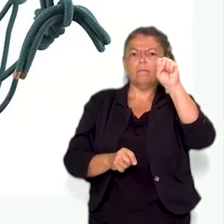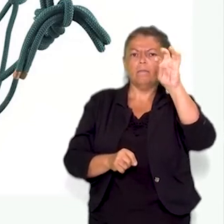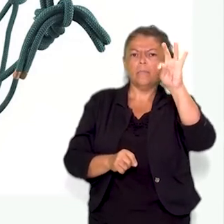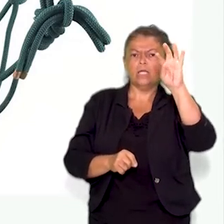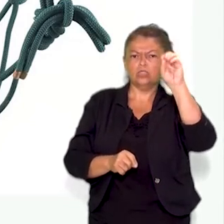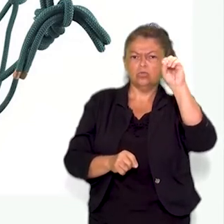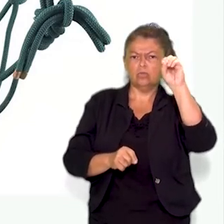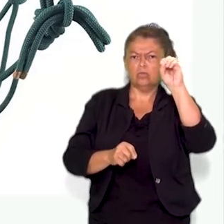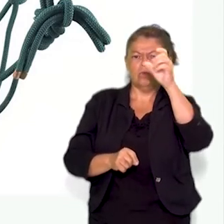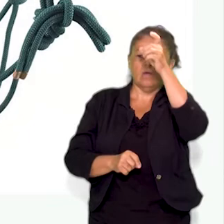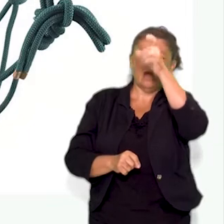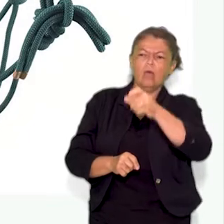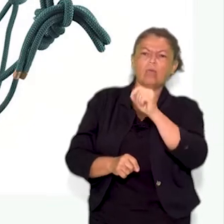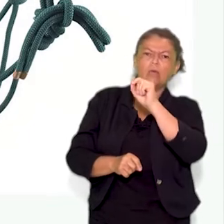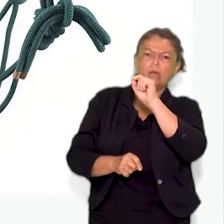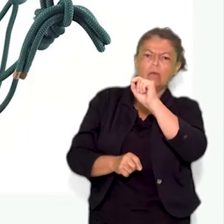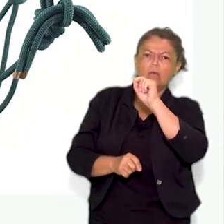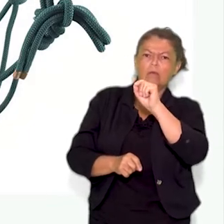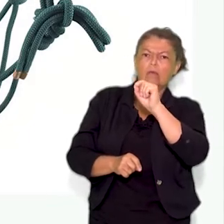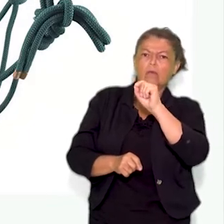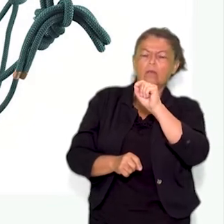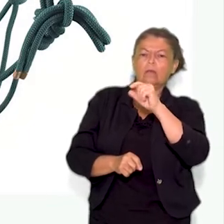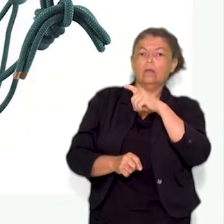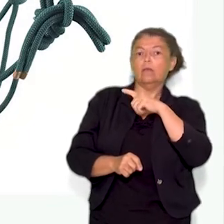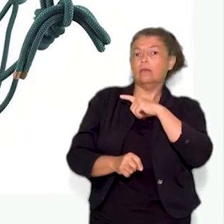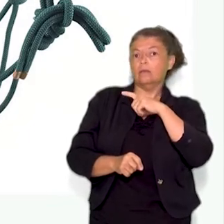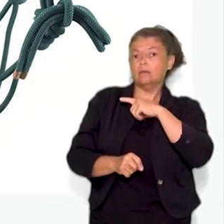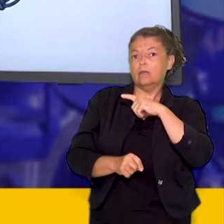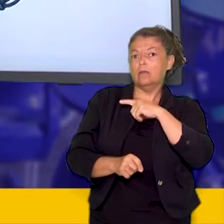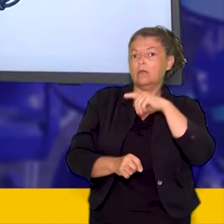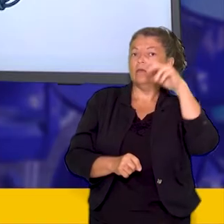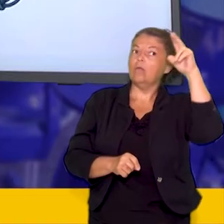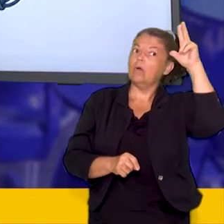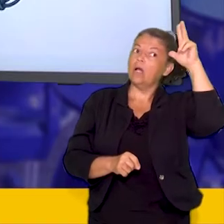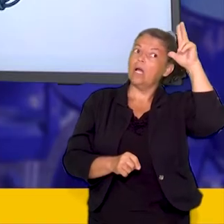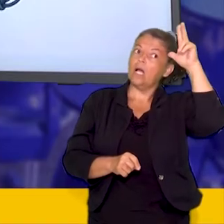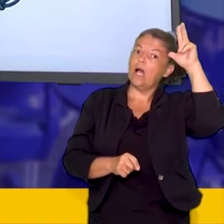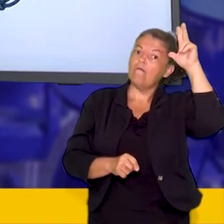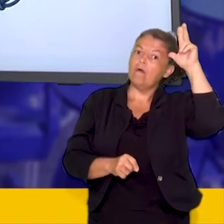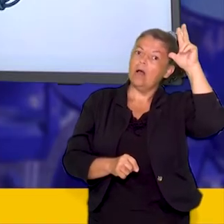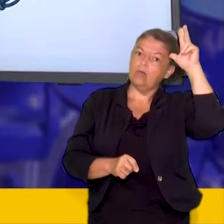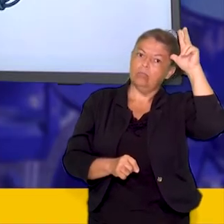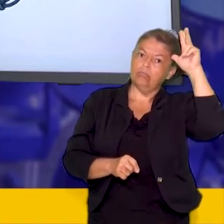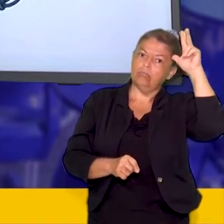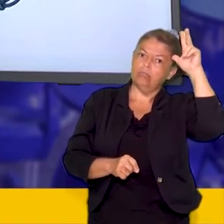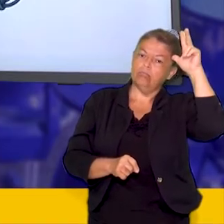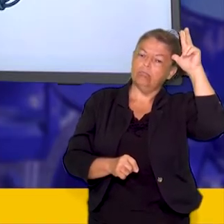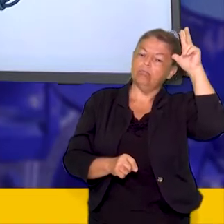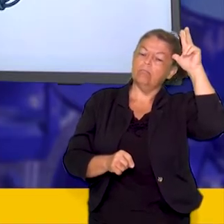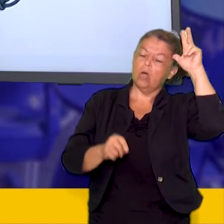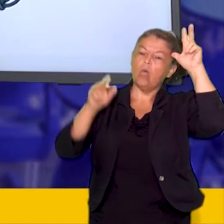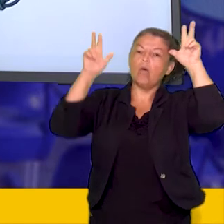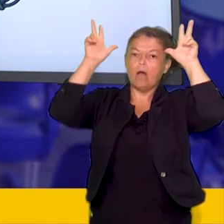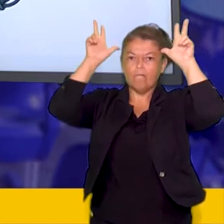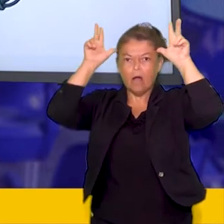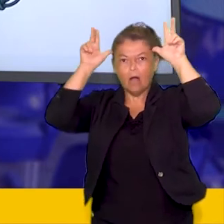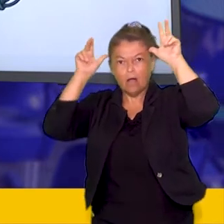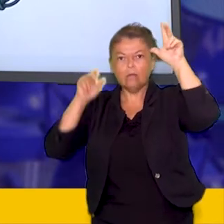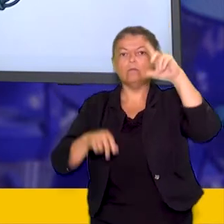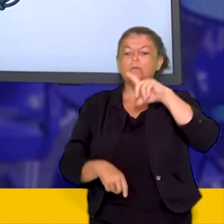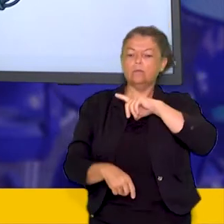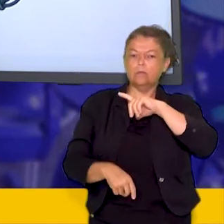É uma peça de corda que serve para conduzir a montaria, segundo a vontade do cavaleiro.